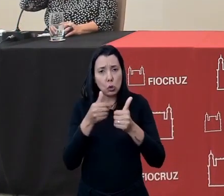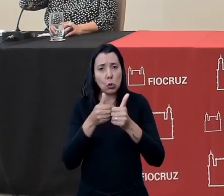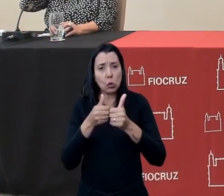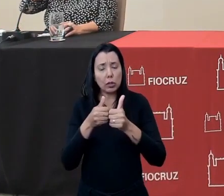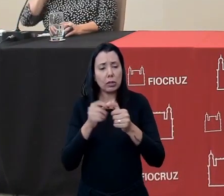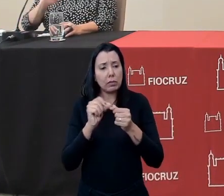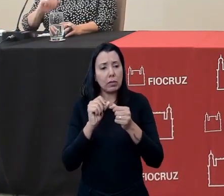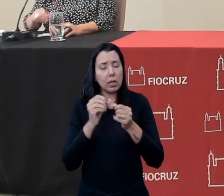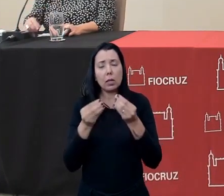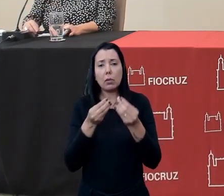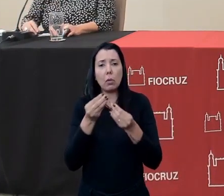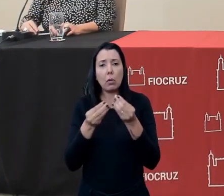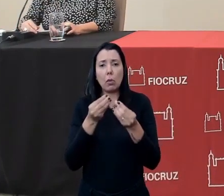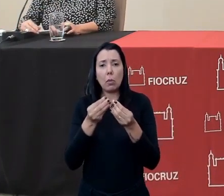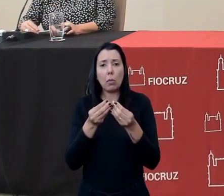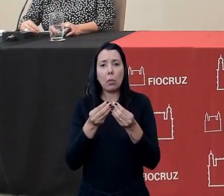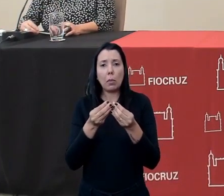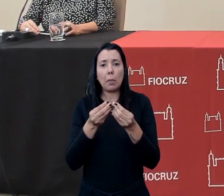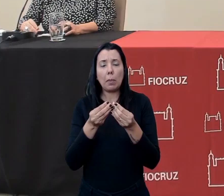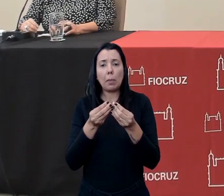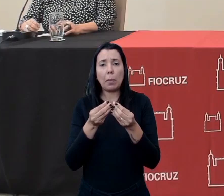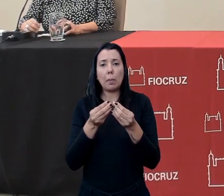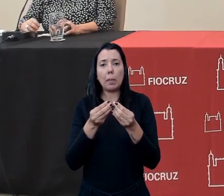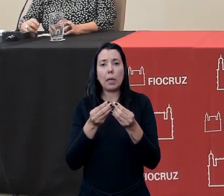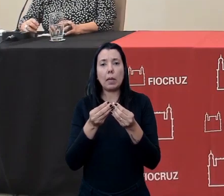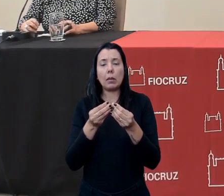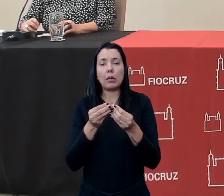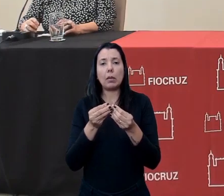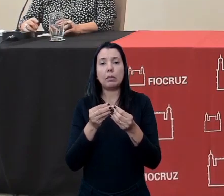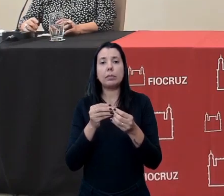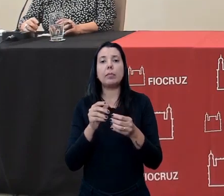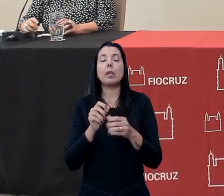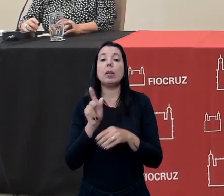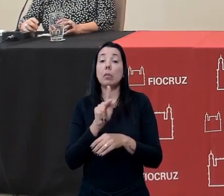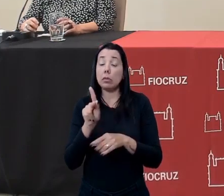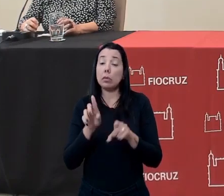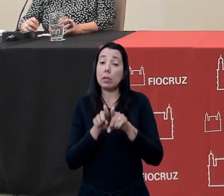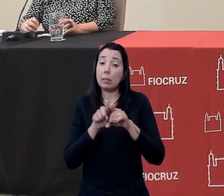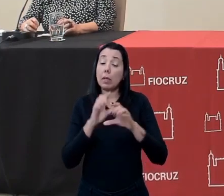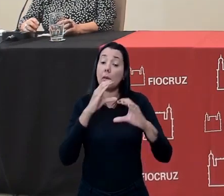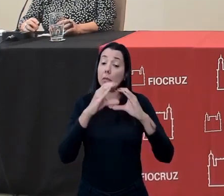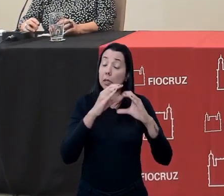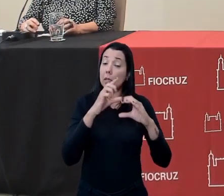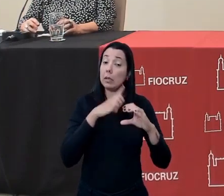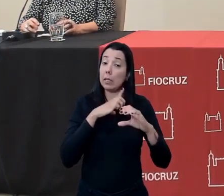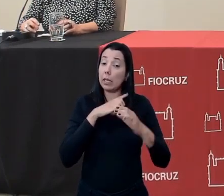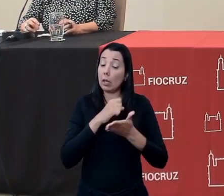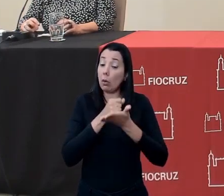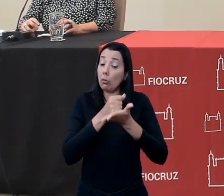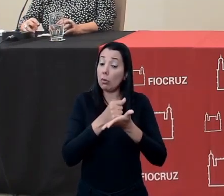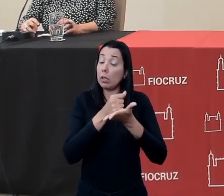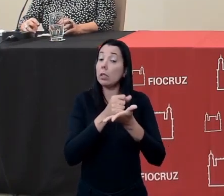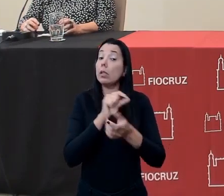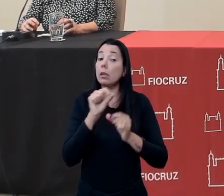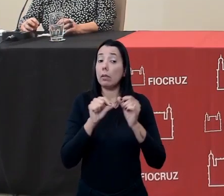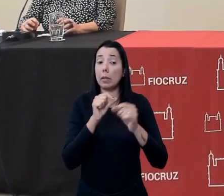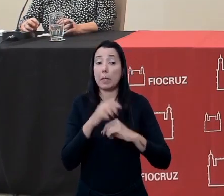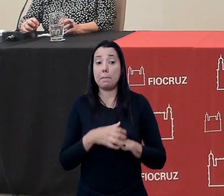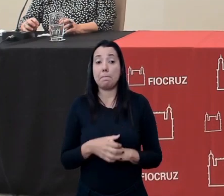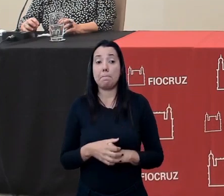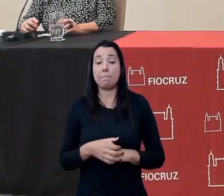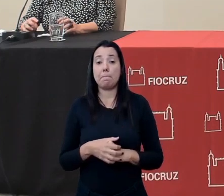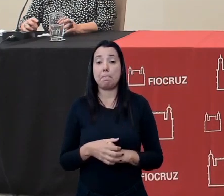promovida pela vice de educação, informação e comunicação, que tem se dedicado a